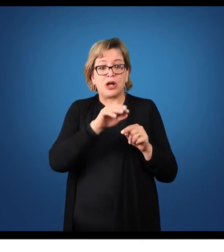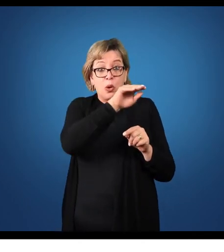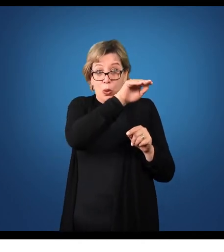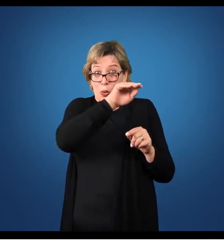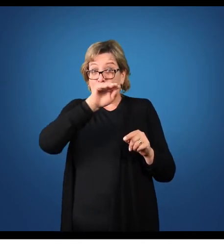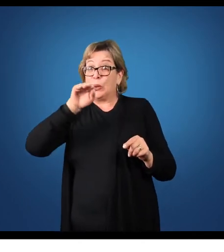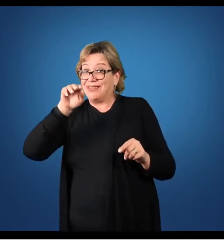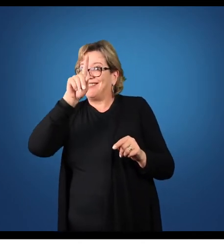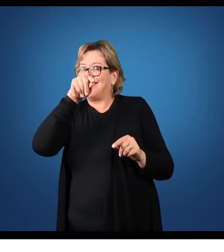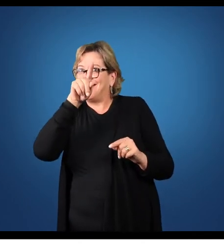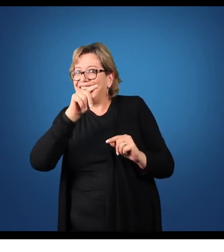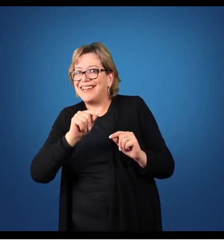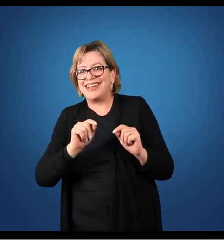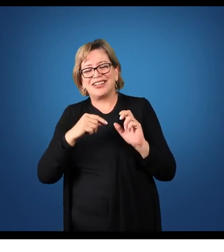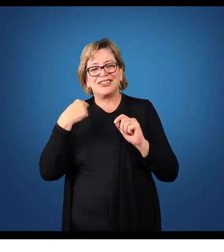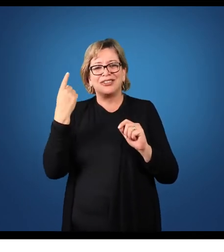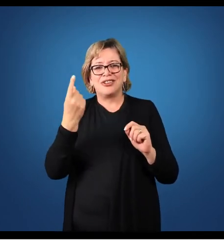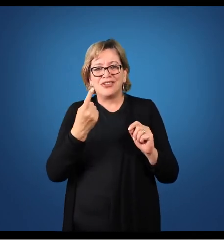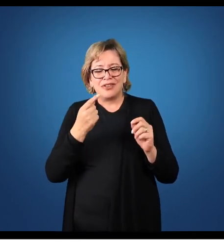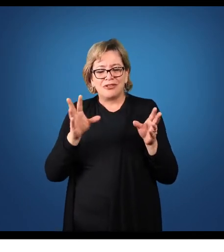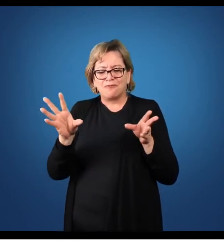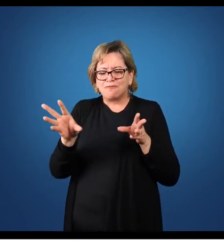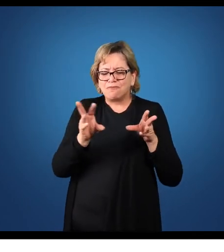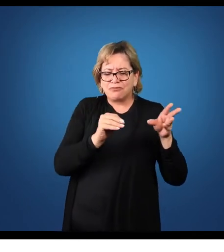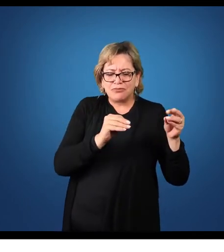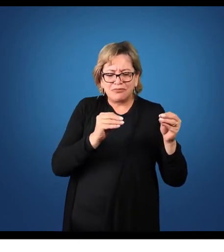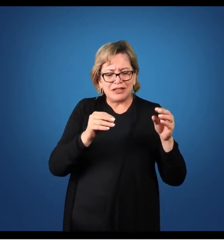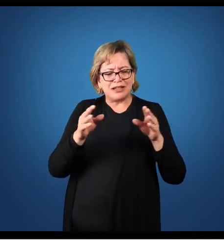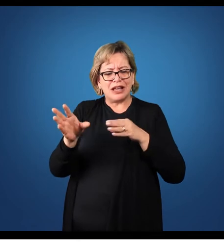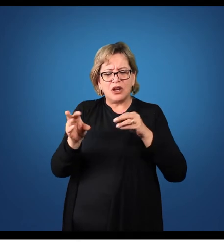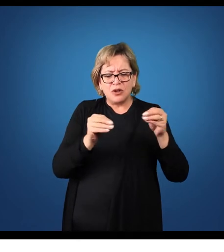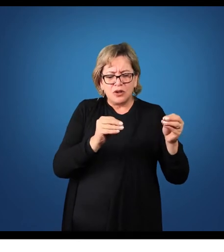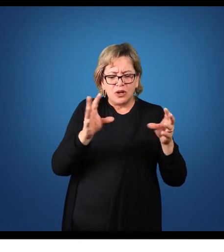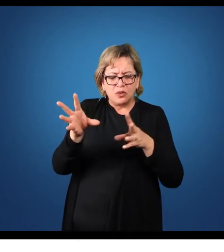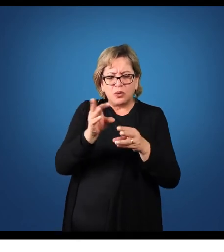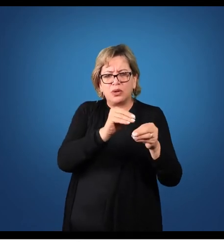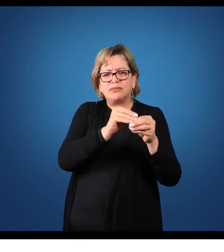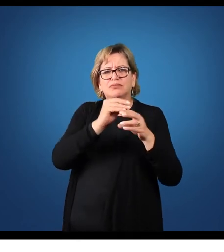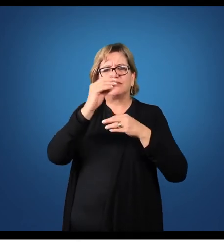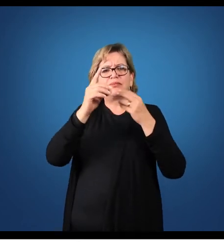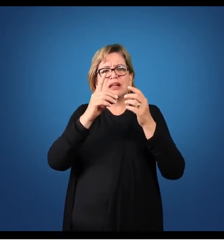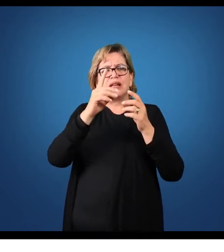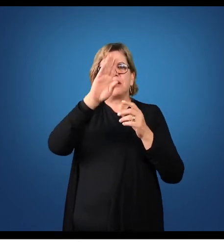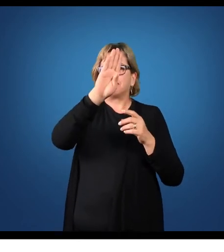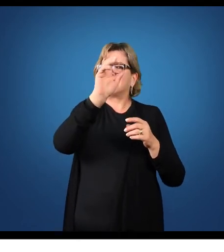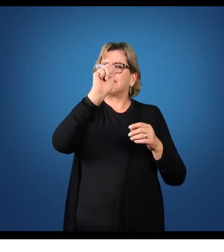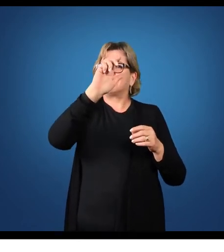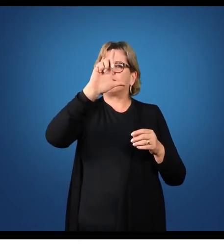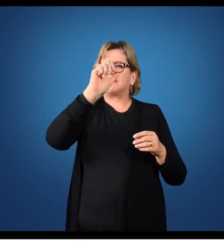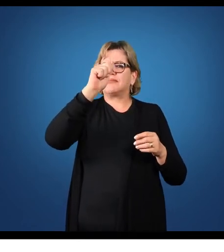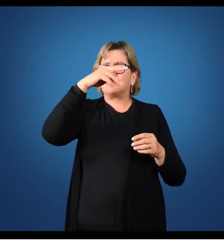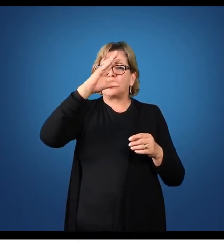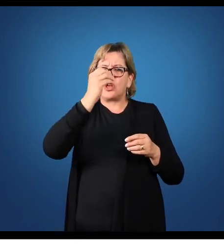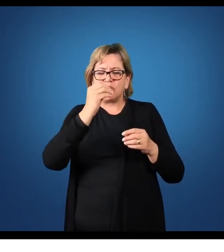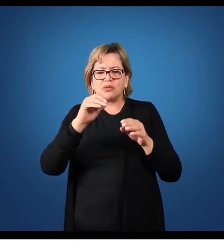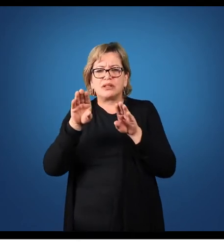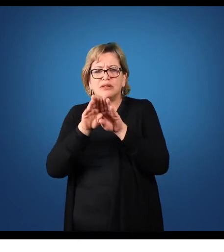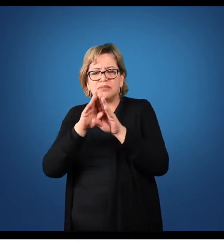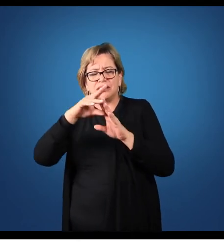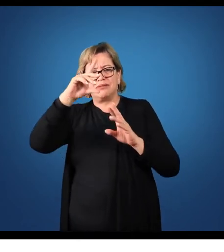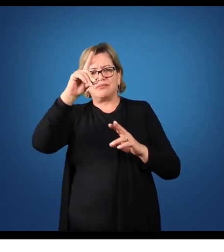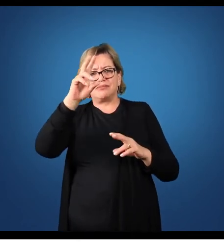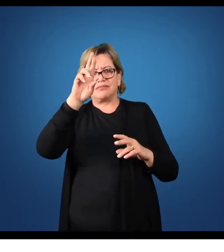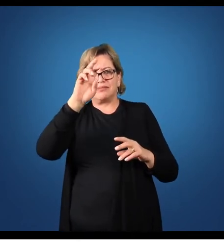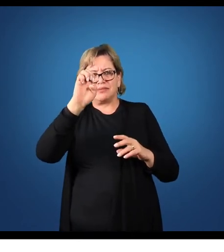horizontal, nós vamos agrupar os balanços, agrupar as DREs, e analisar qual a